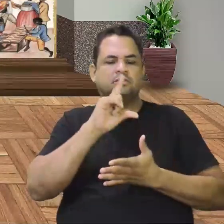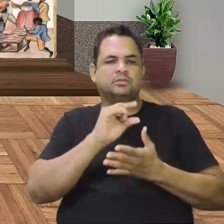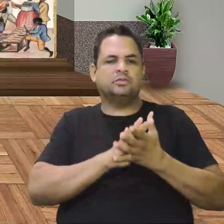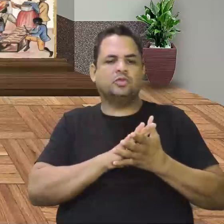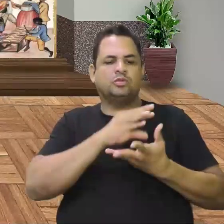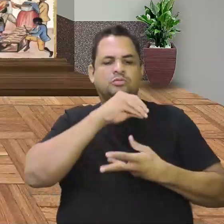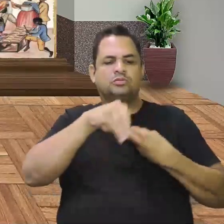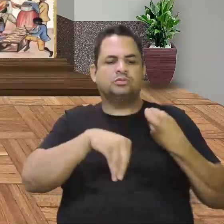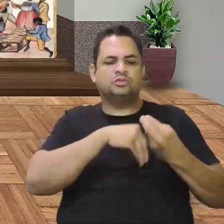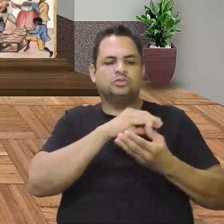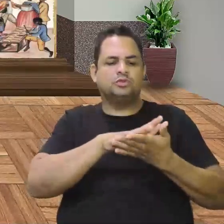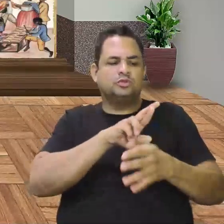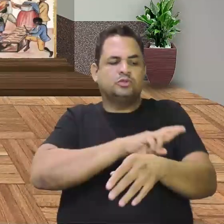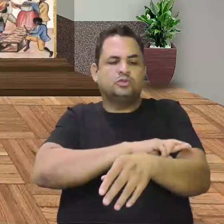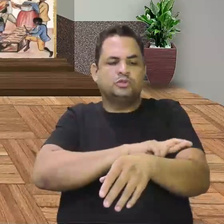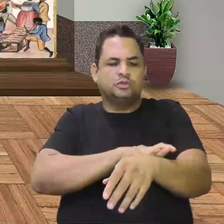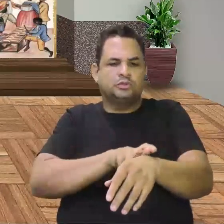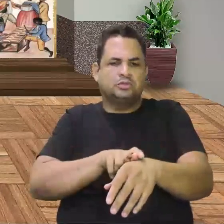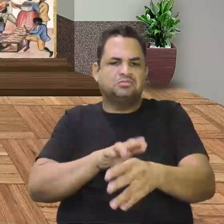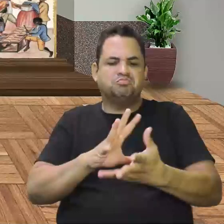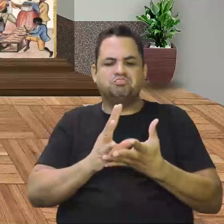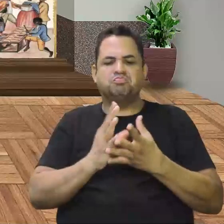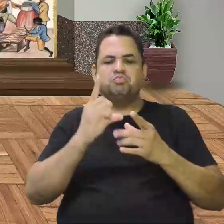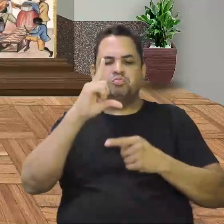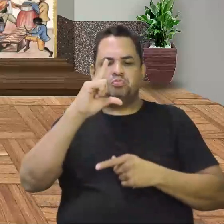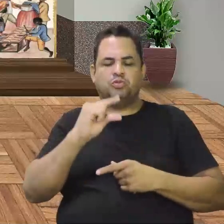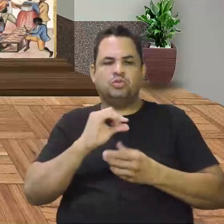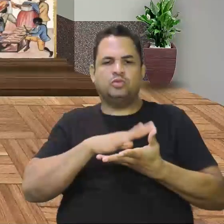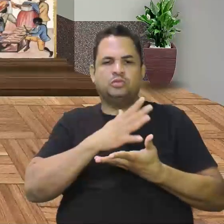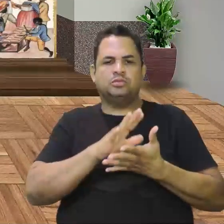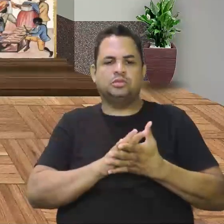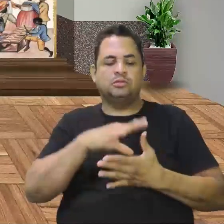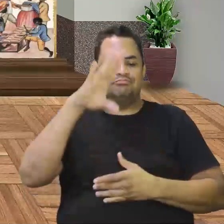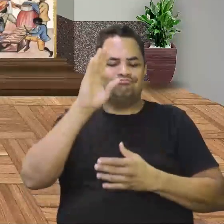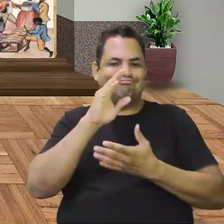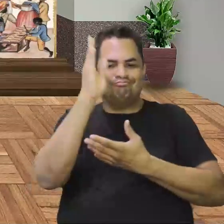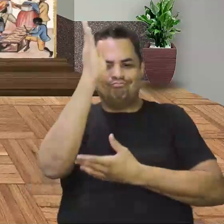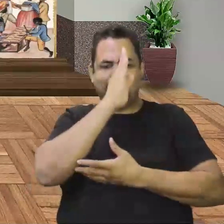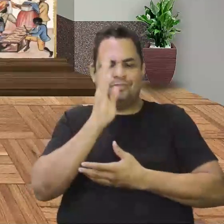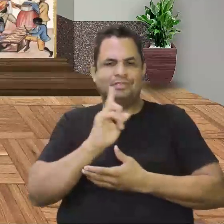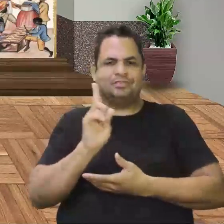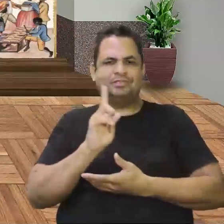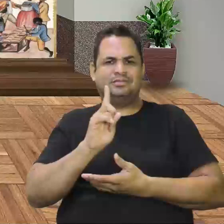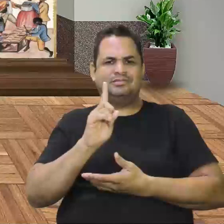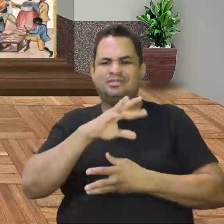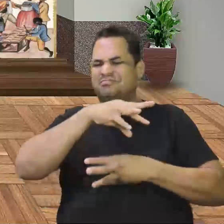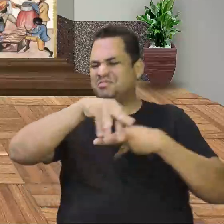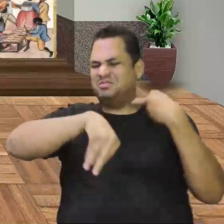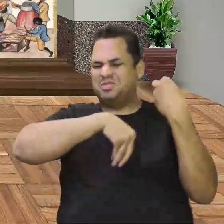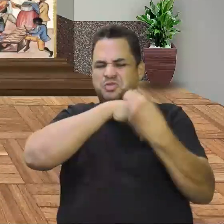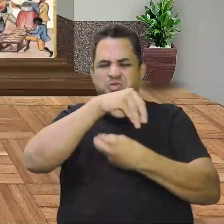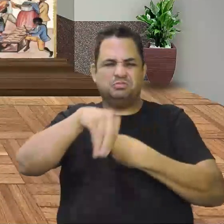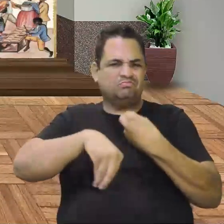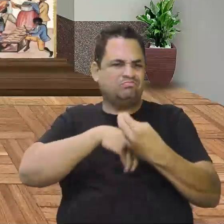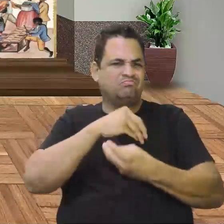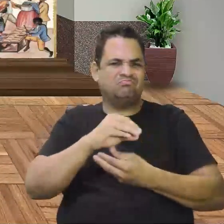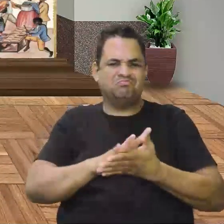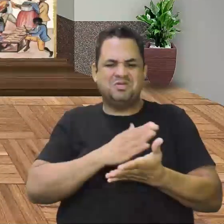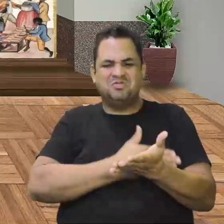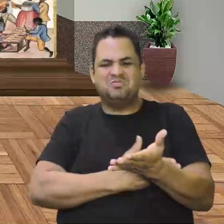raças. Pouca miscigenação. Já no Brasil, não. Você vê que o Brasil é altamente miscigenado. Branco, índio,